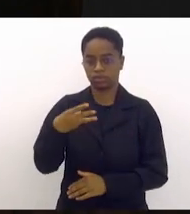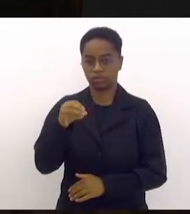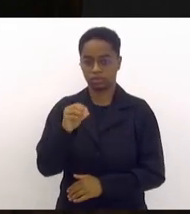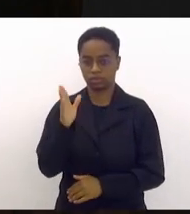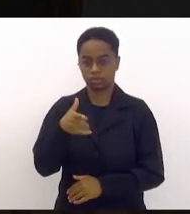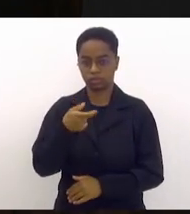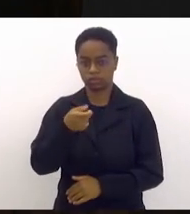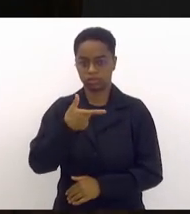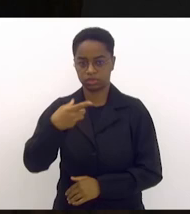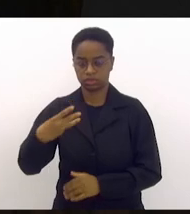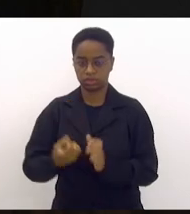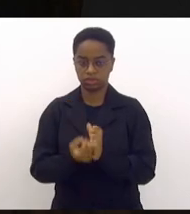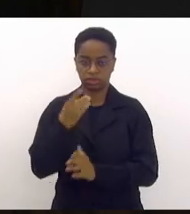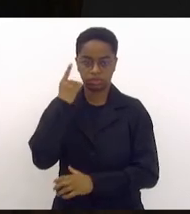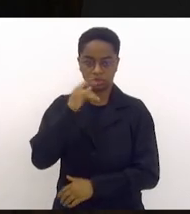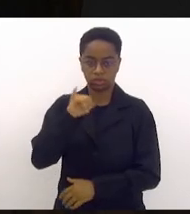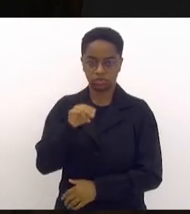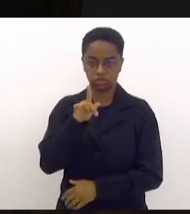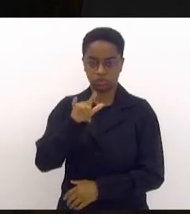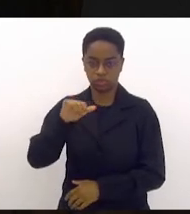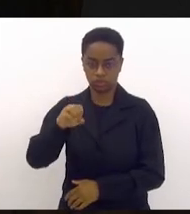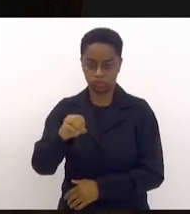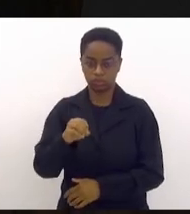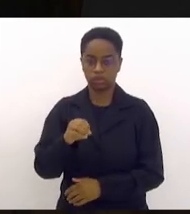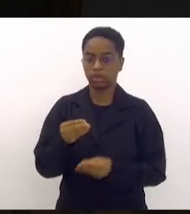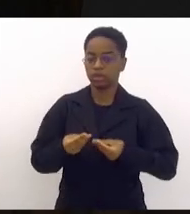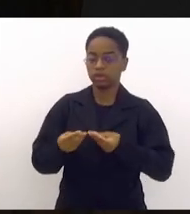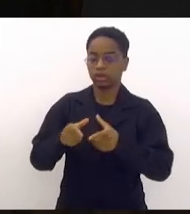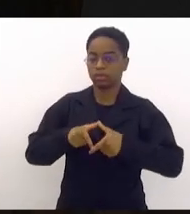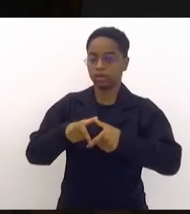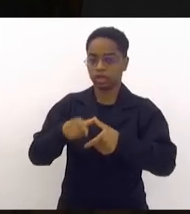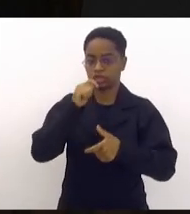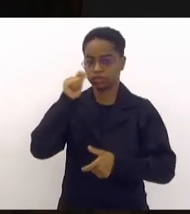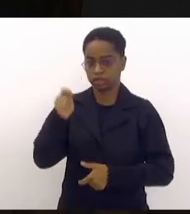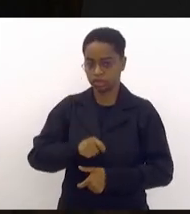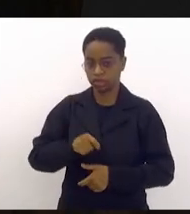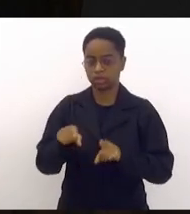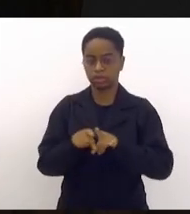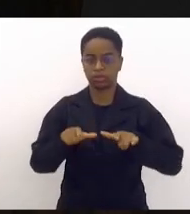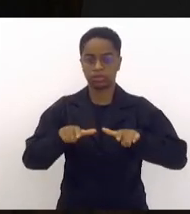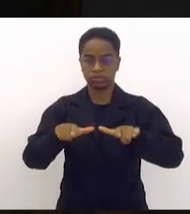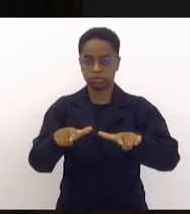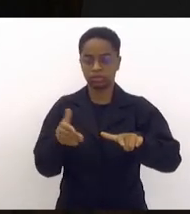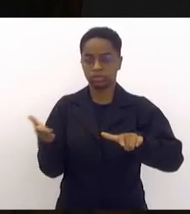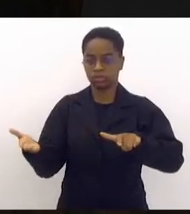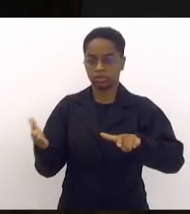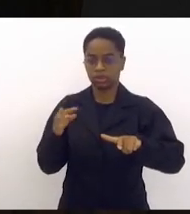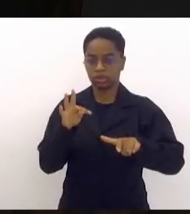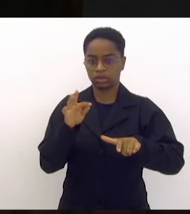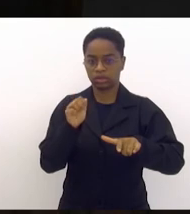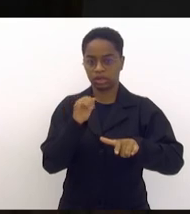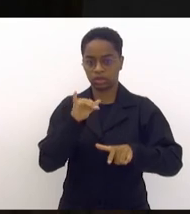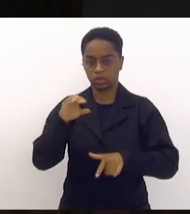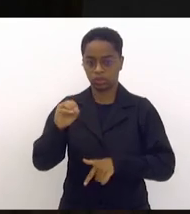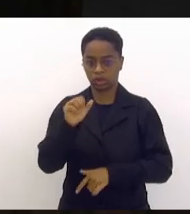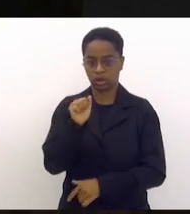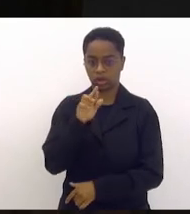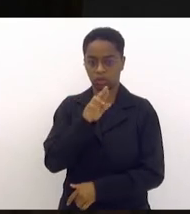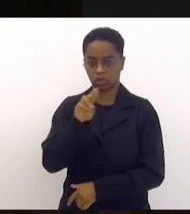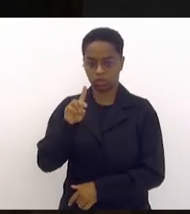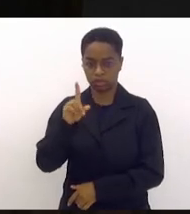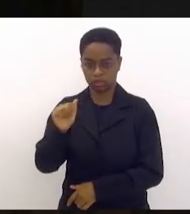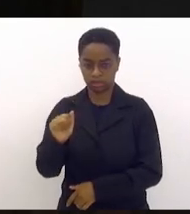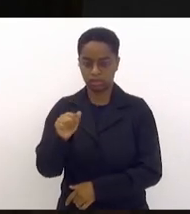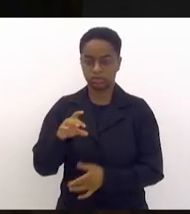-23, de autor e deputado Júlio Rocha, que concede medalha e tiradentes, respectivo diploma, ao senhor Tayro Arruda, senhor